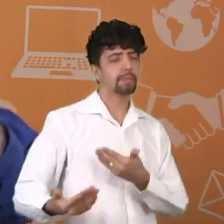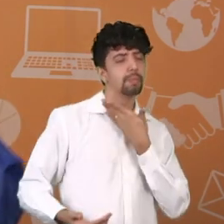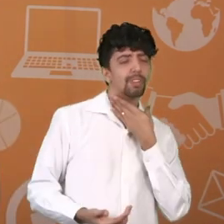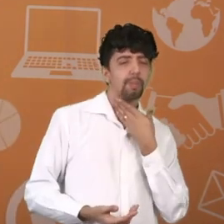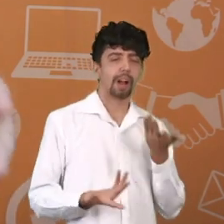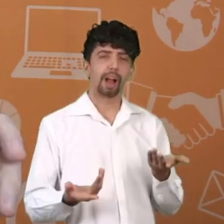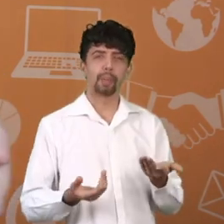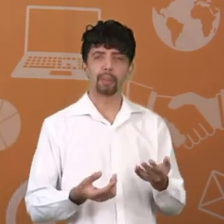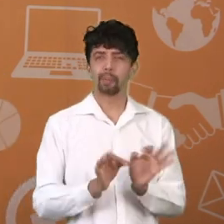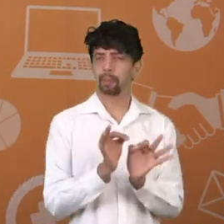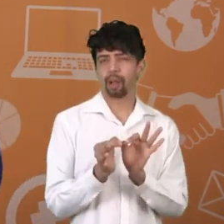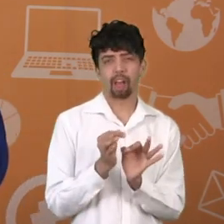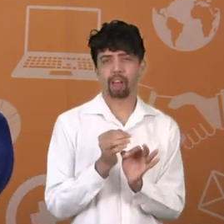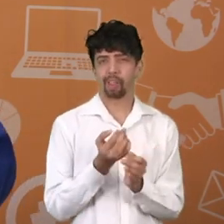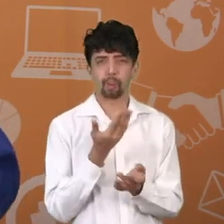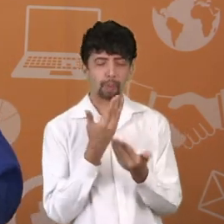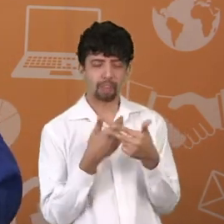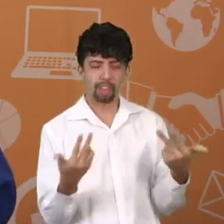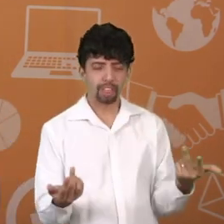um bate-papo legal, comes e bebes.